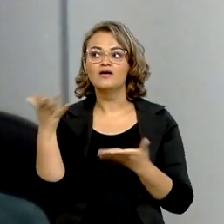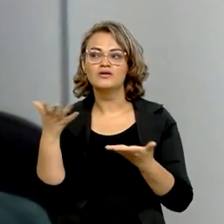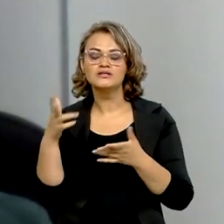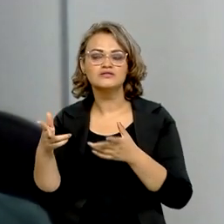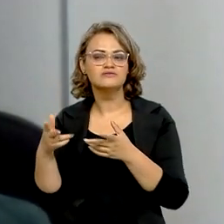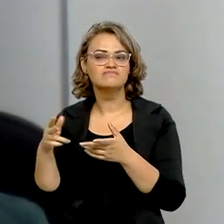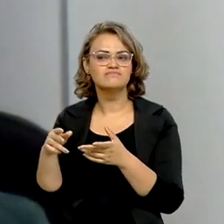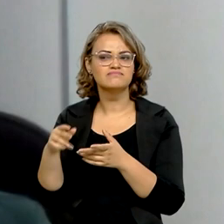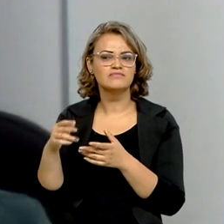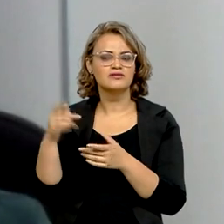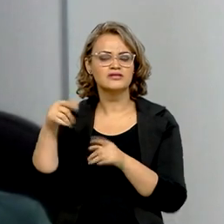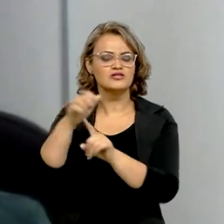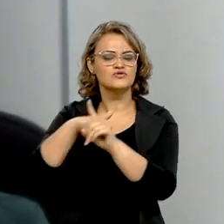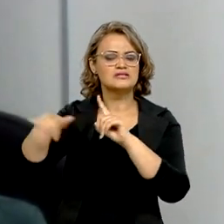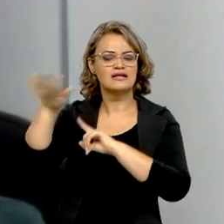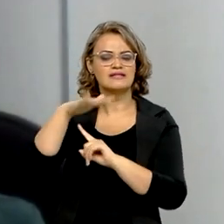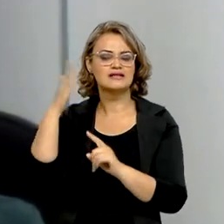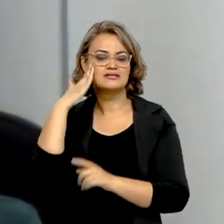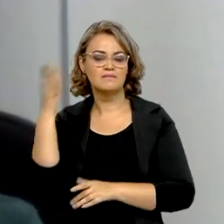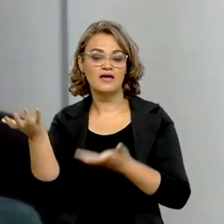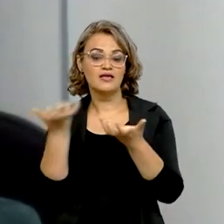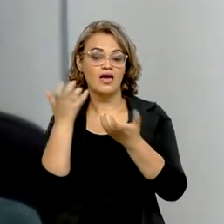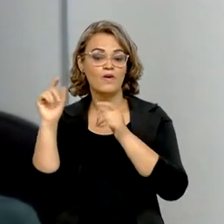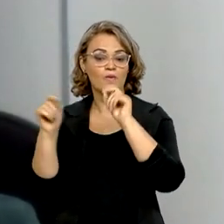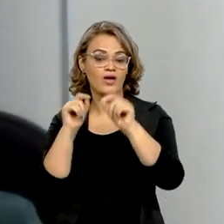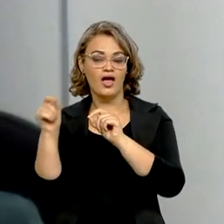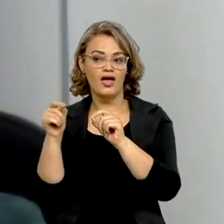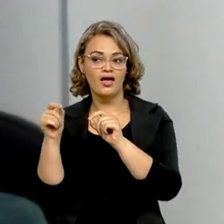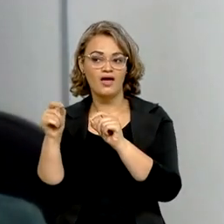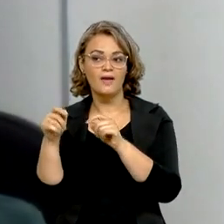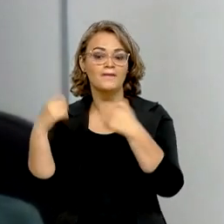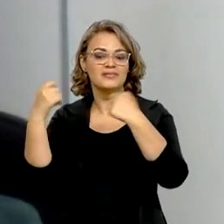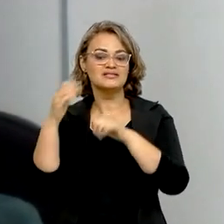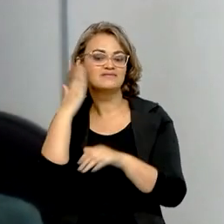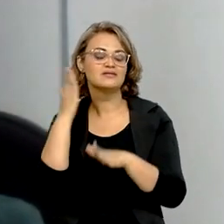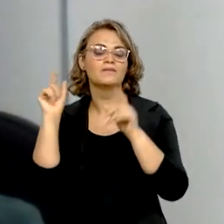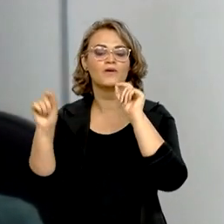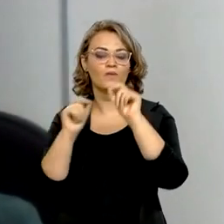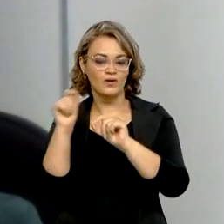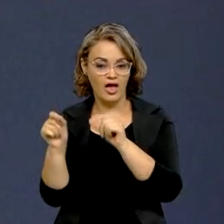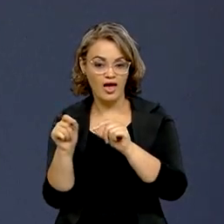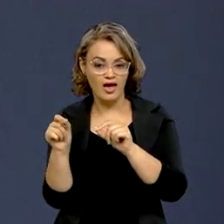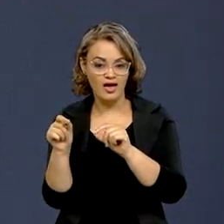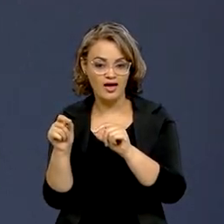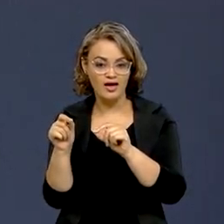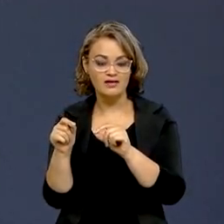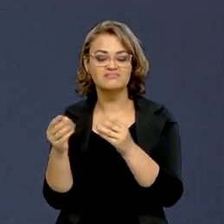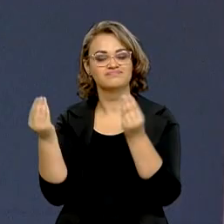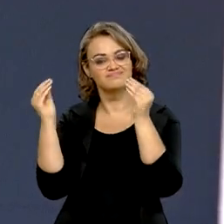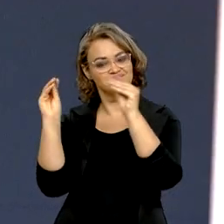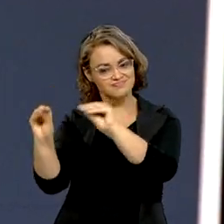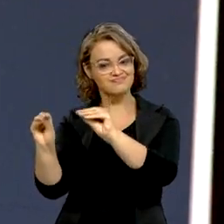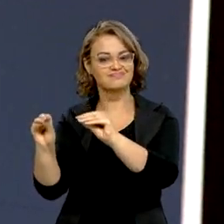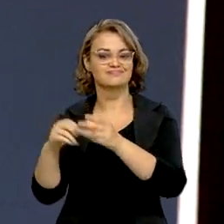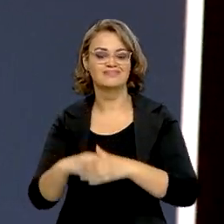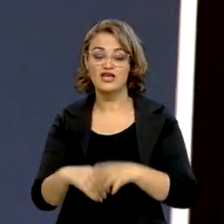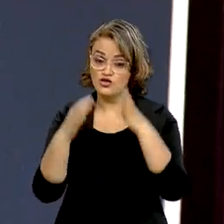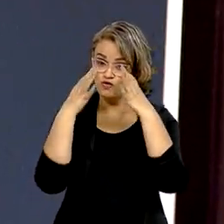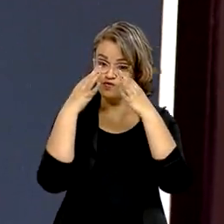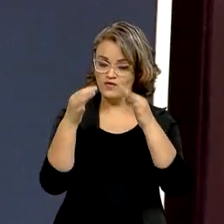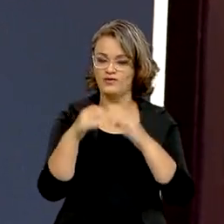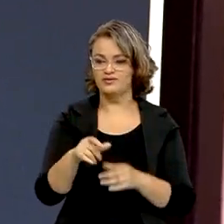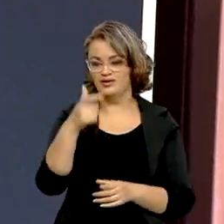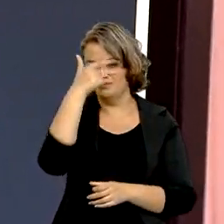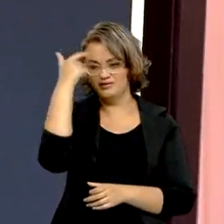que a sociedade queria ler, o que ela precisava ler, quais informações eram relevantes para ela. O nosso foco tem que ser o